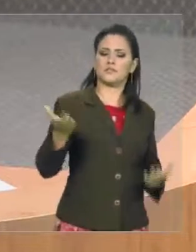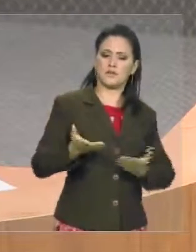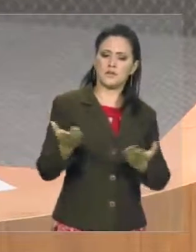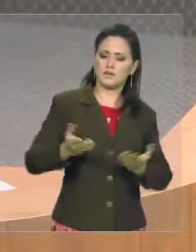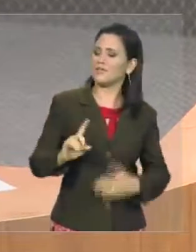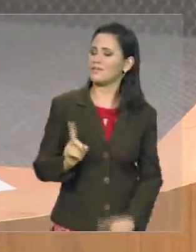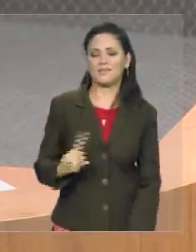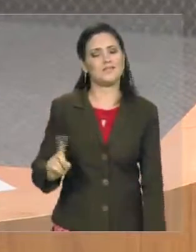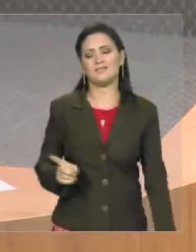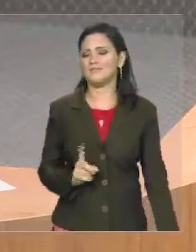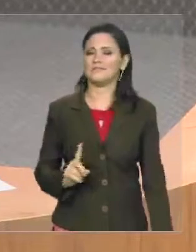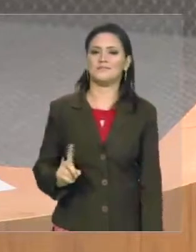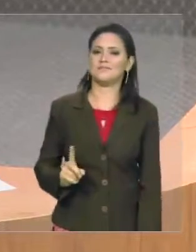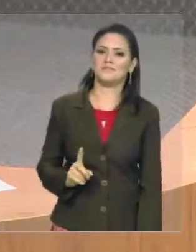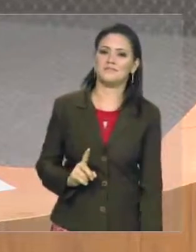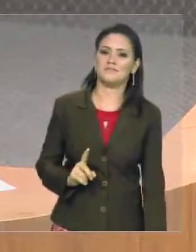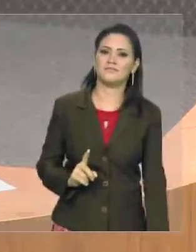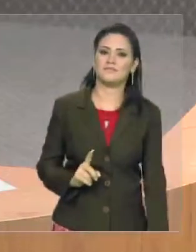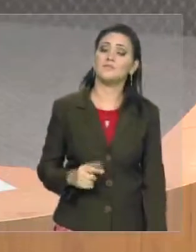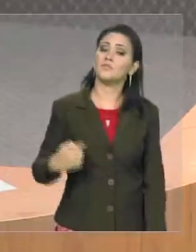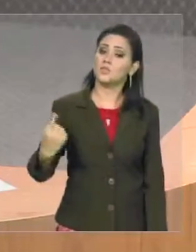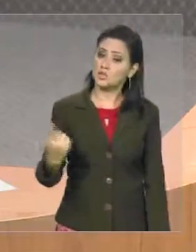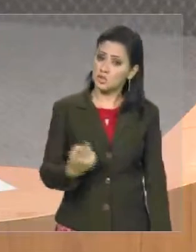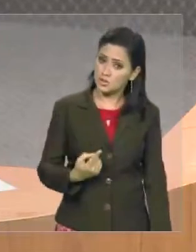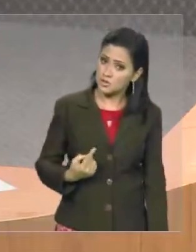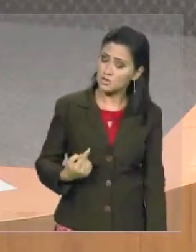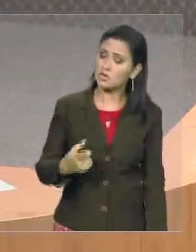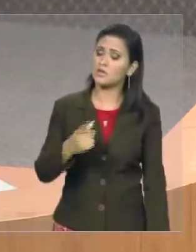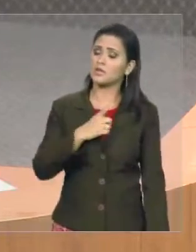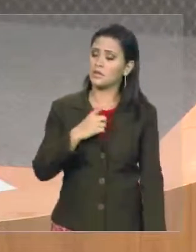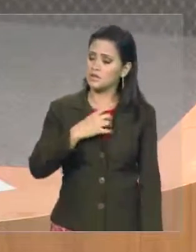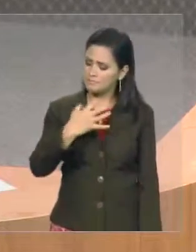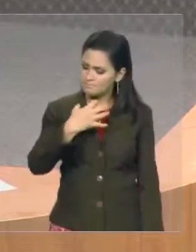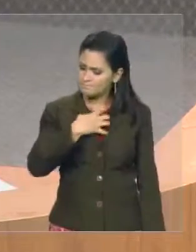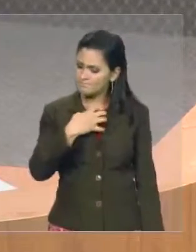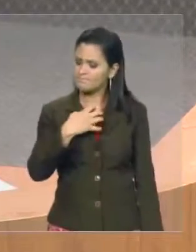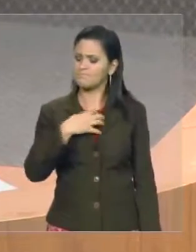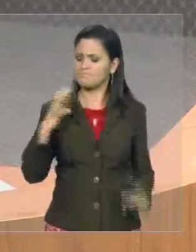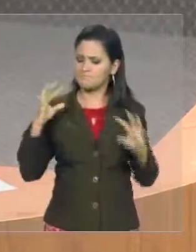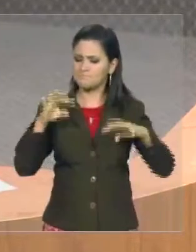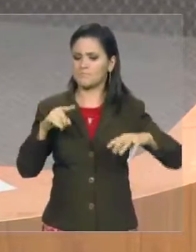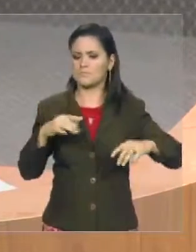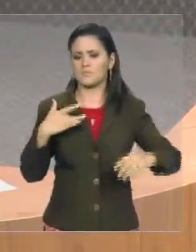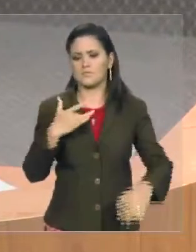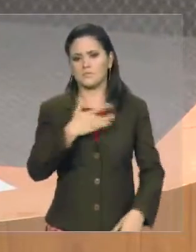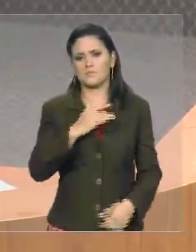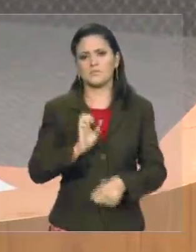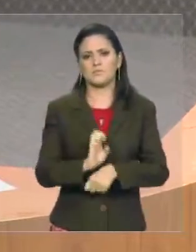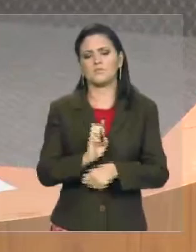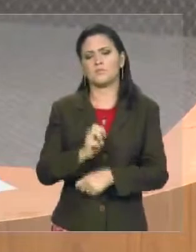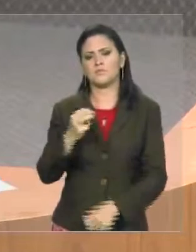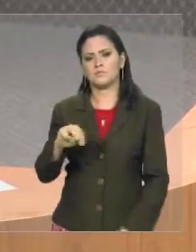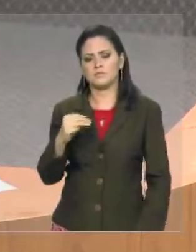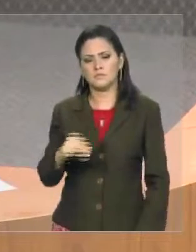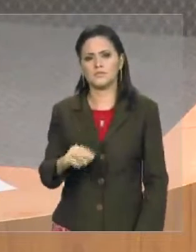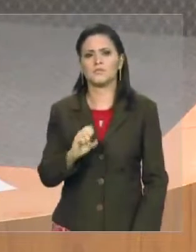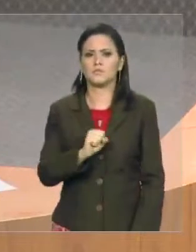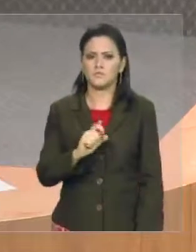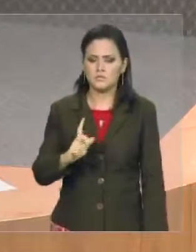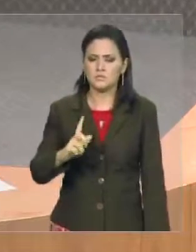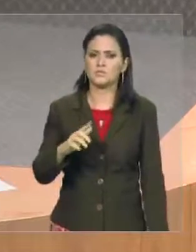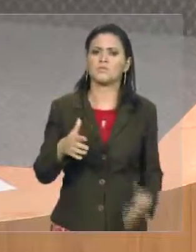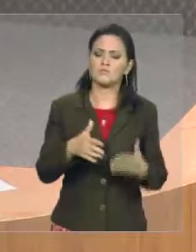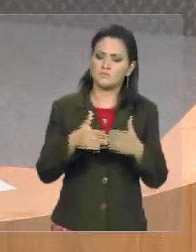pelo contrário, nós temos esse olhar atento, sensível para a saúde, no Estado do Maranhão, em São Luís, e temos solicitado,